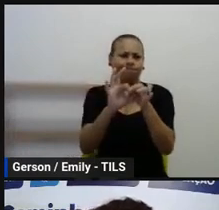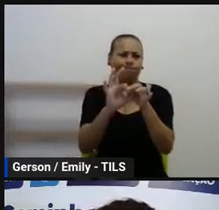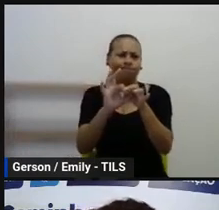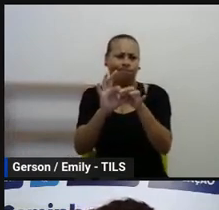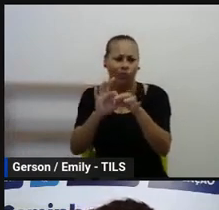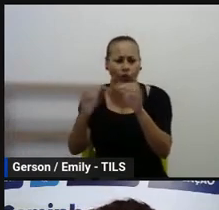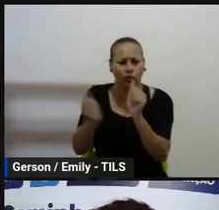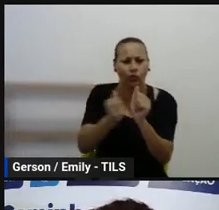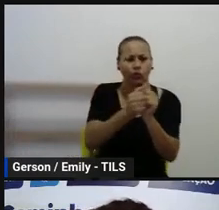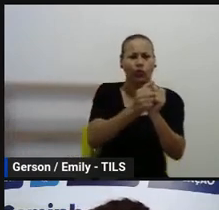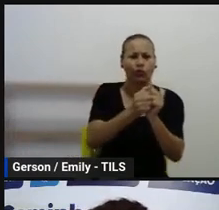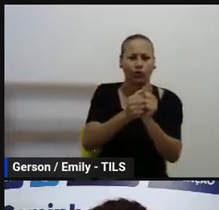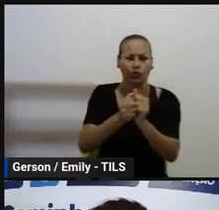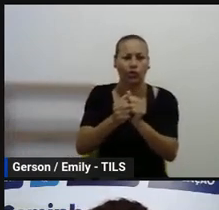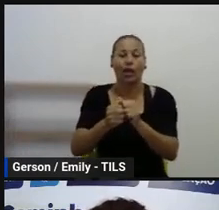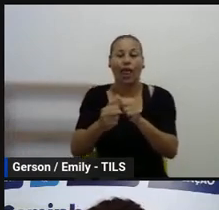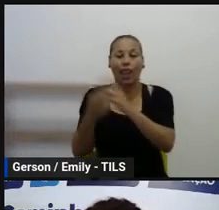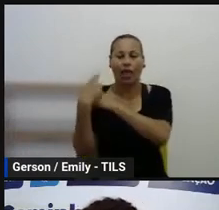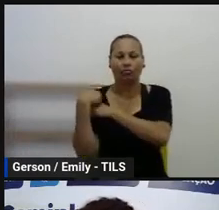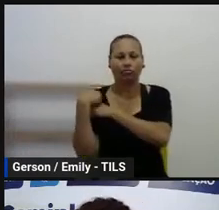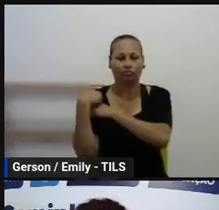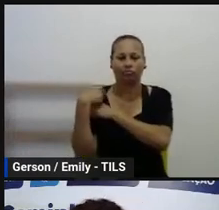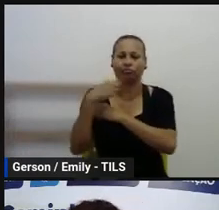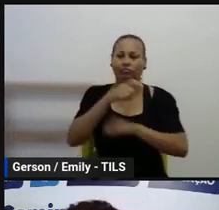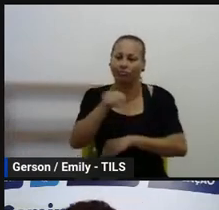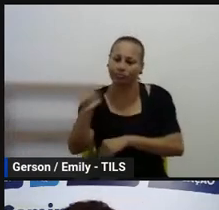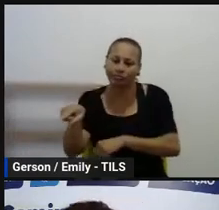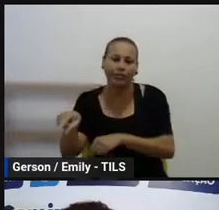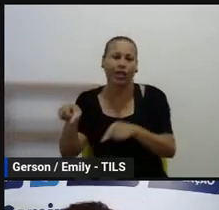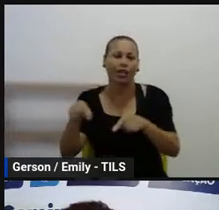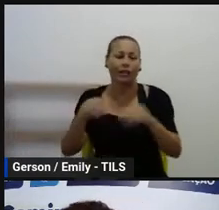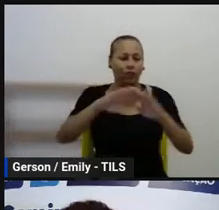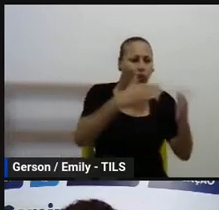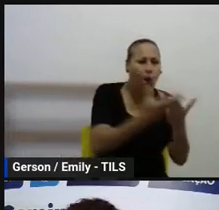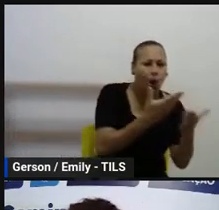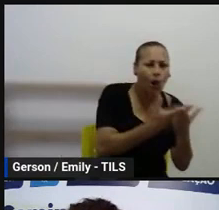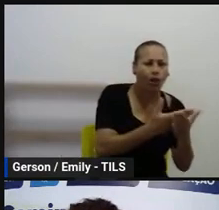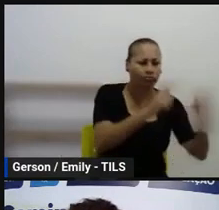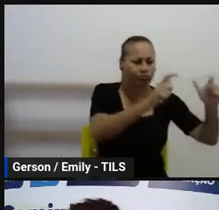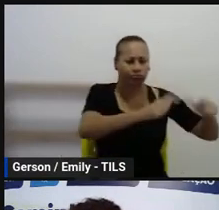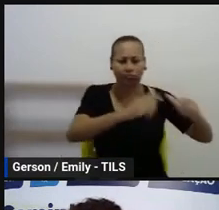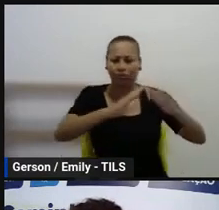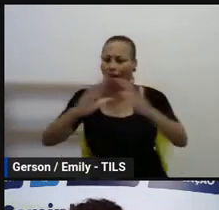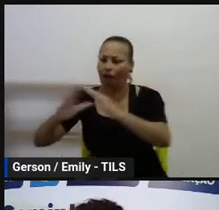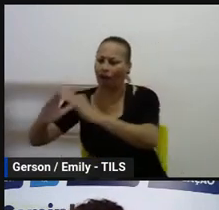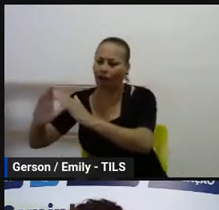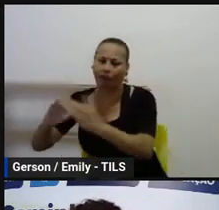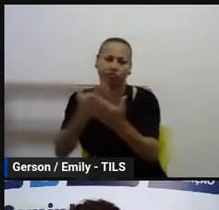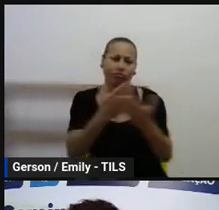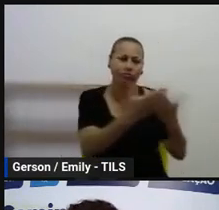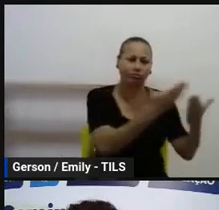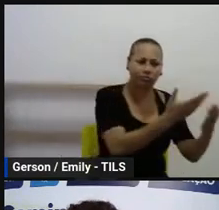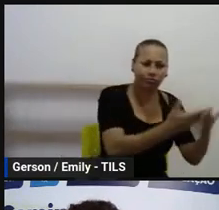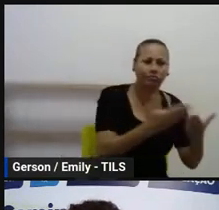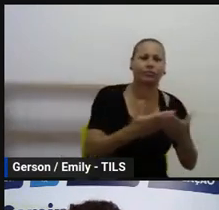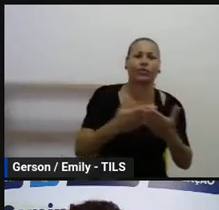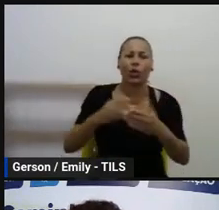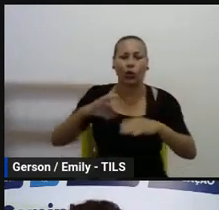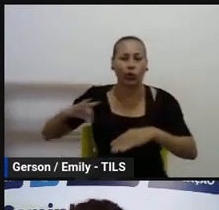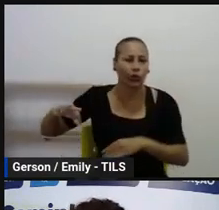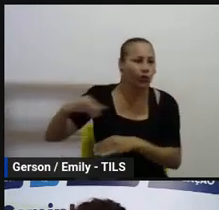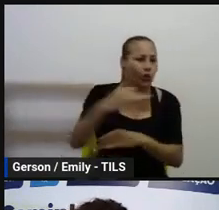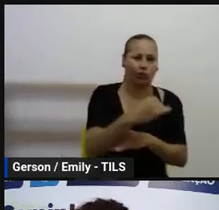gestão da Secretaria de Educação e essas escolas, né? Que estão passando por esse processo.